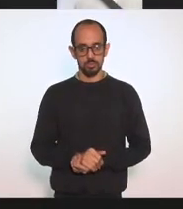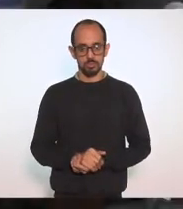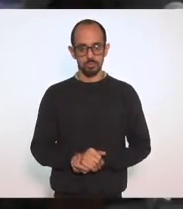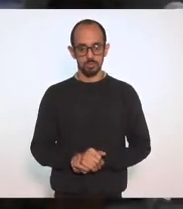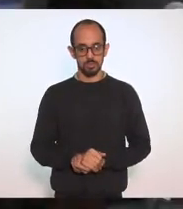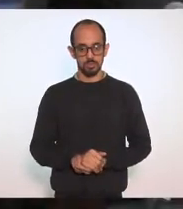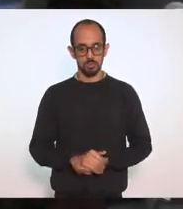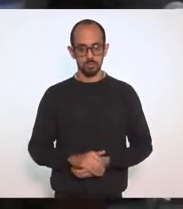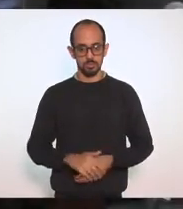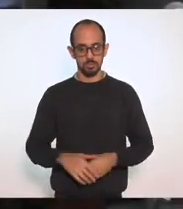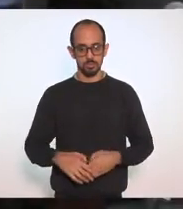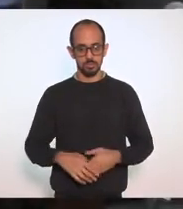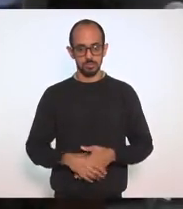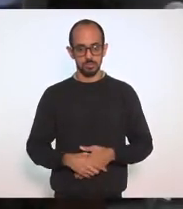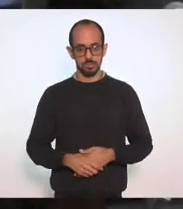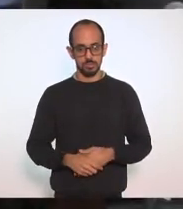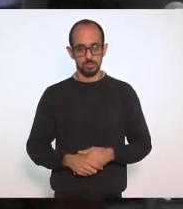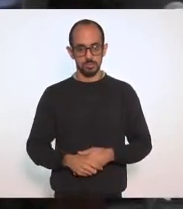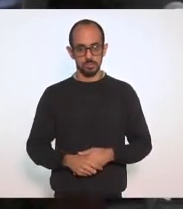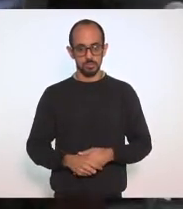Pede, favor, deputado Rodrigo.